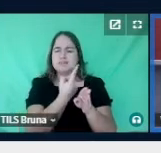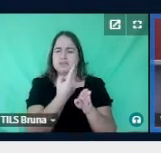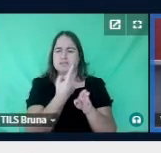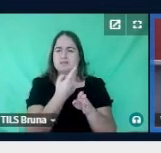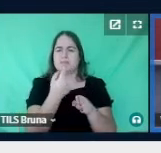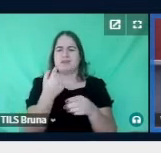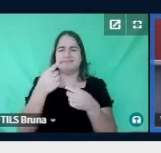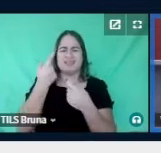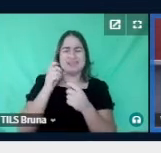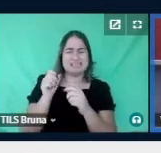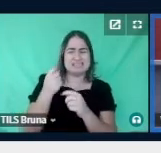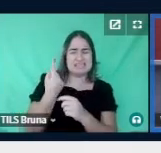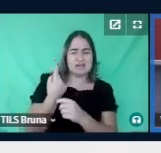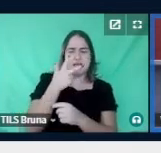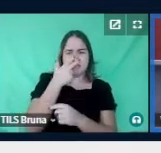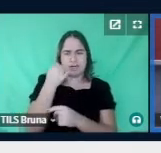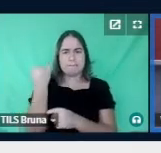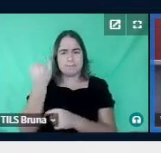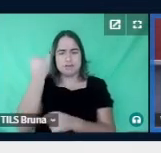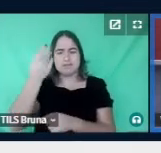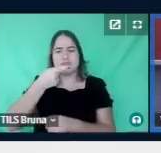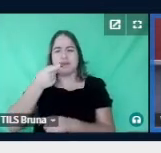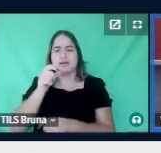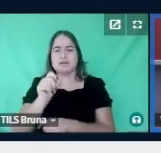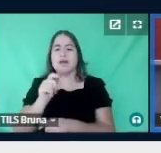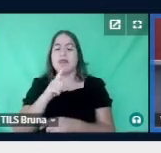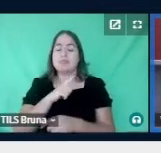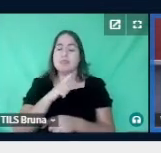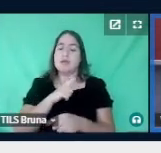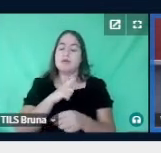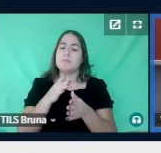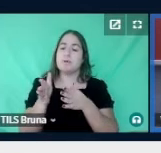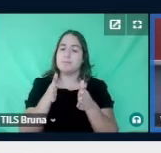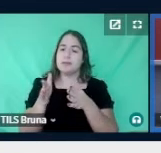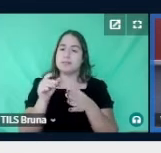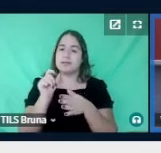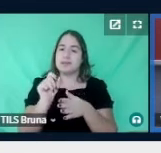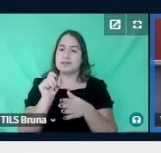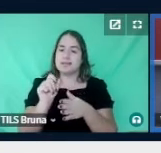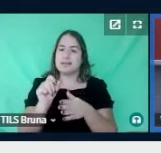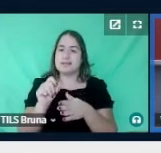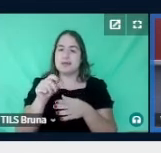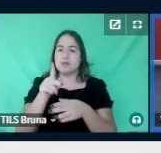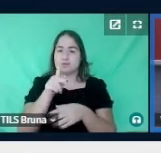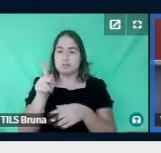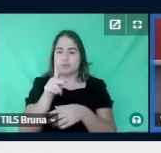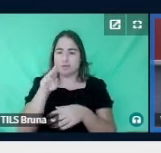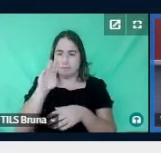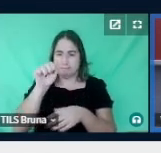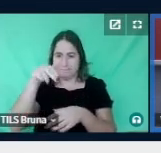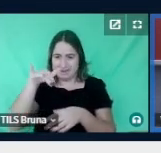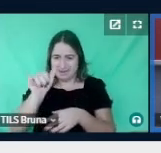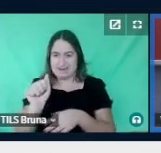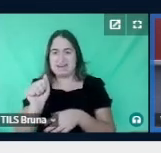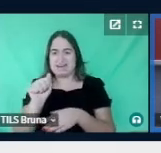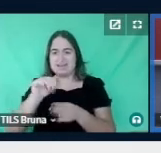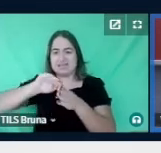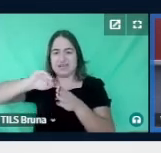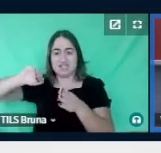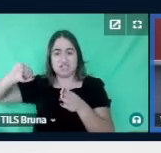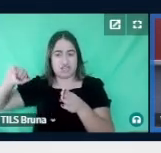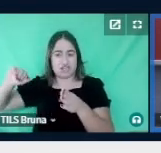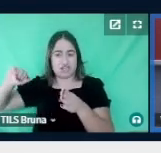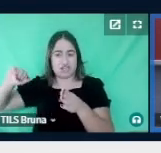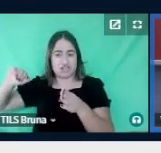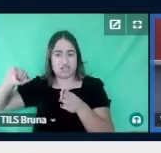cause estranhamento, acho que isso é importante dizer, tem um momento em que a banca se retira dessa apresentação, dessa sessão, dessa